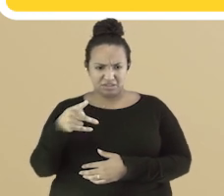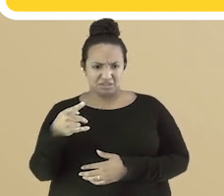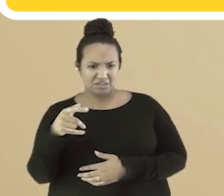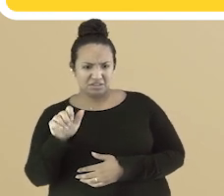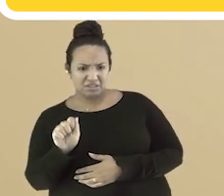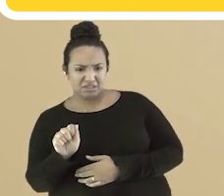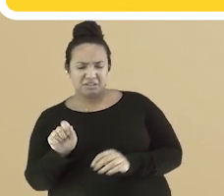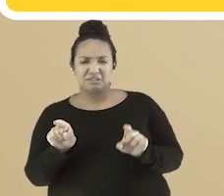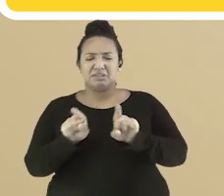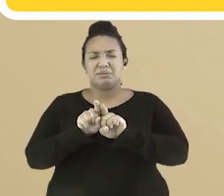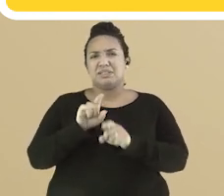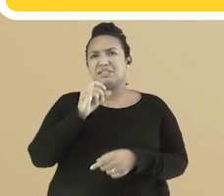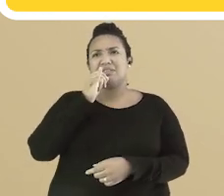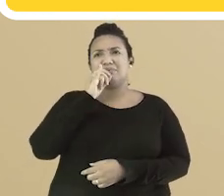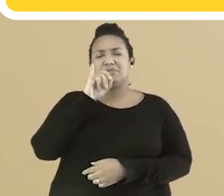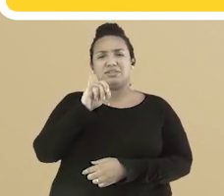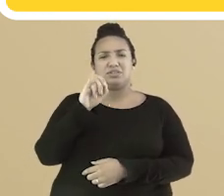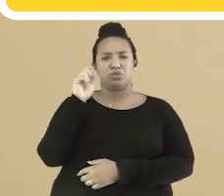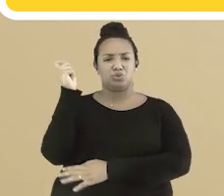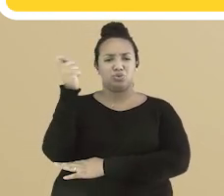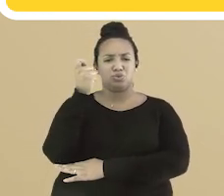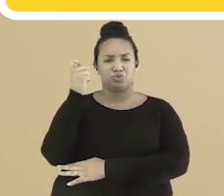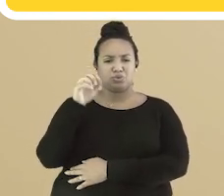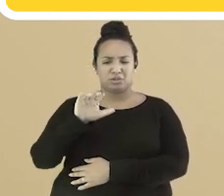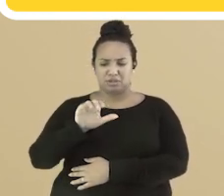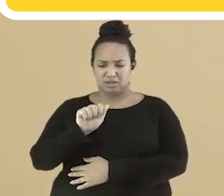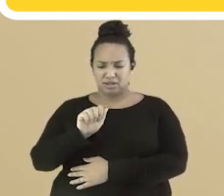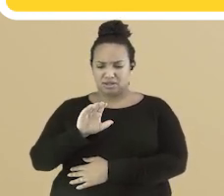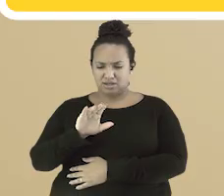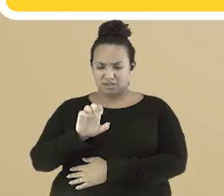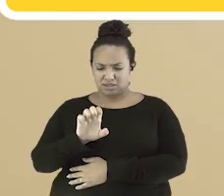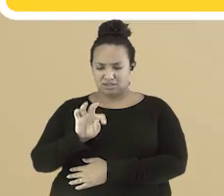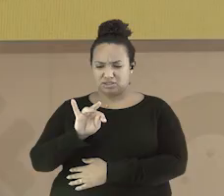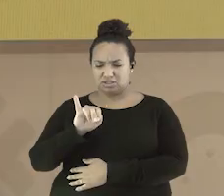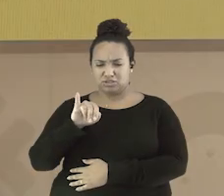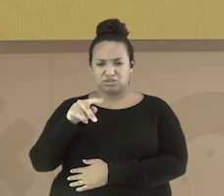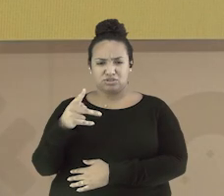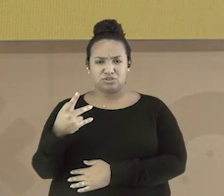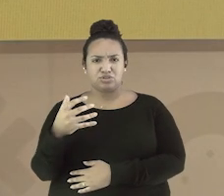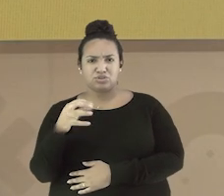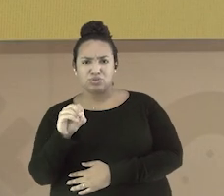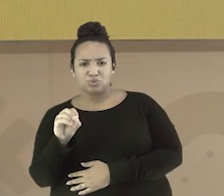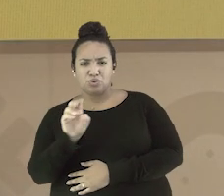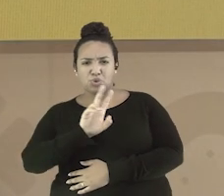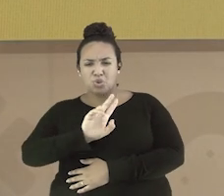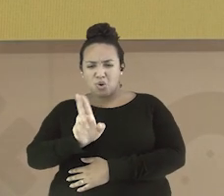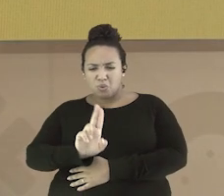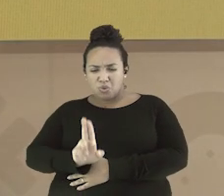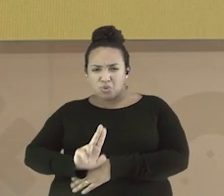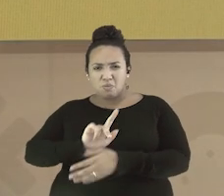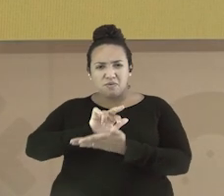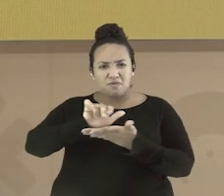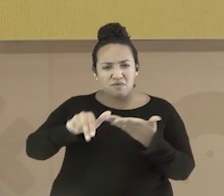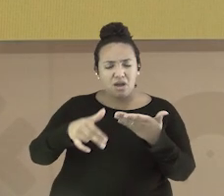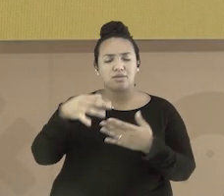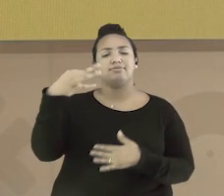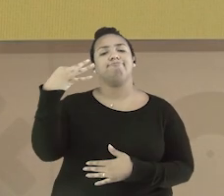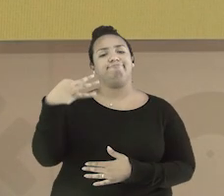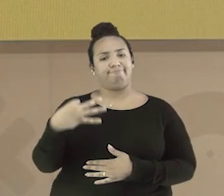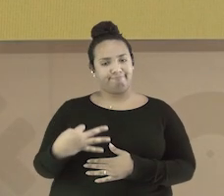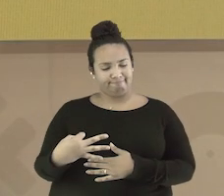pão careca. E ainda você, gaúcho, que disse cacetinho. Todos esses nomes estão corretos.